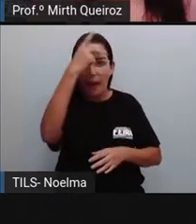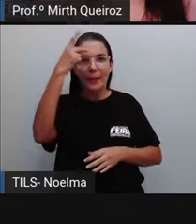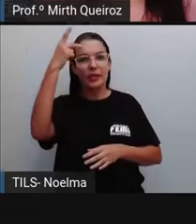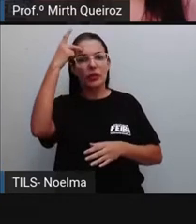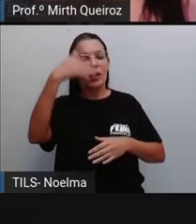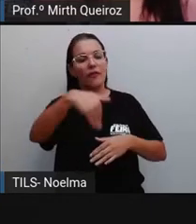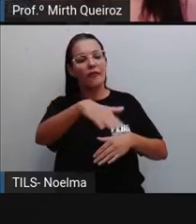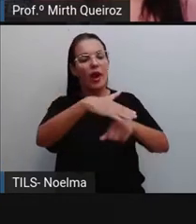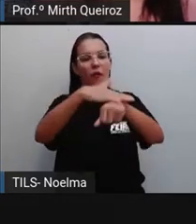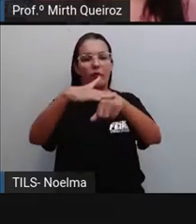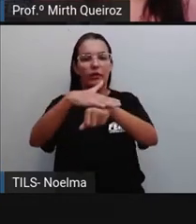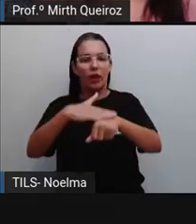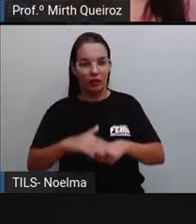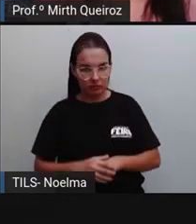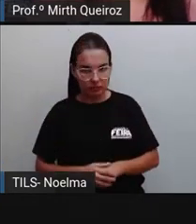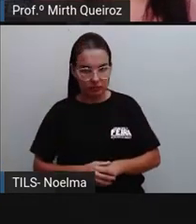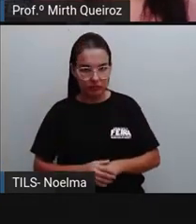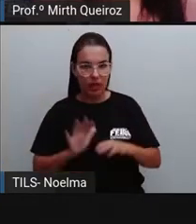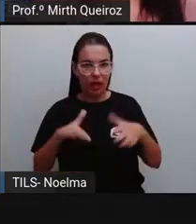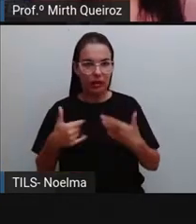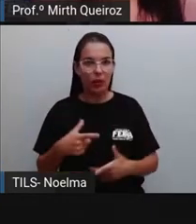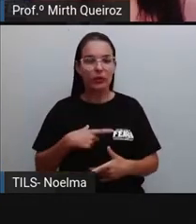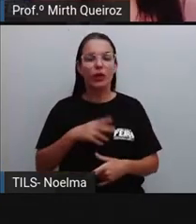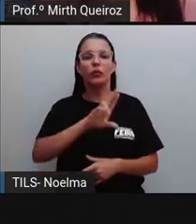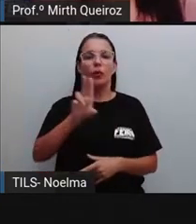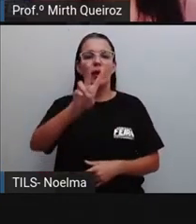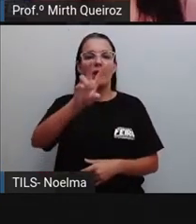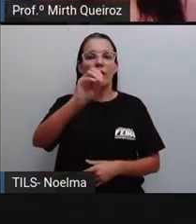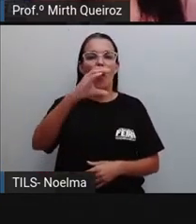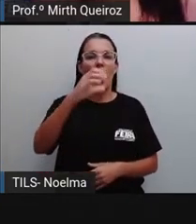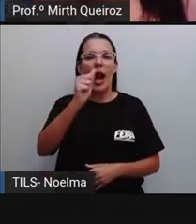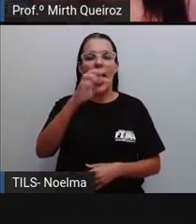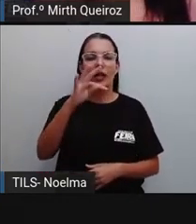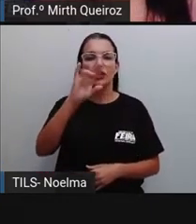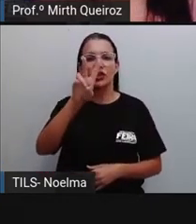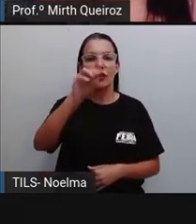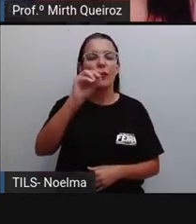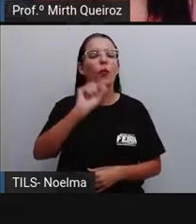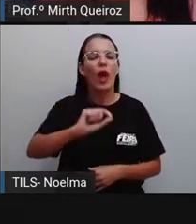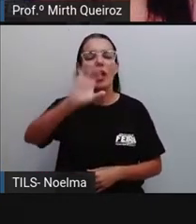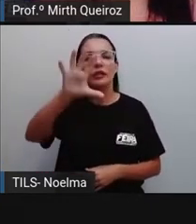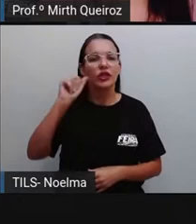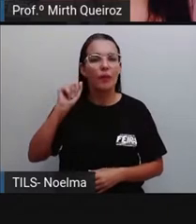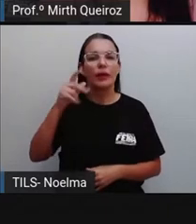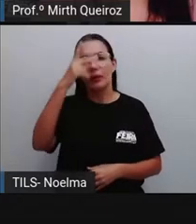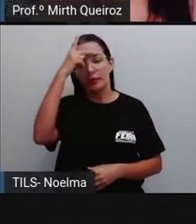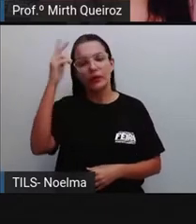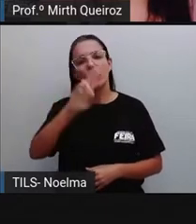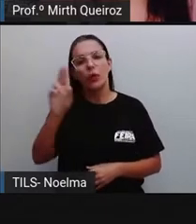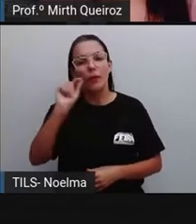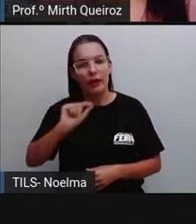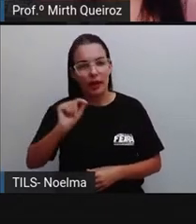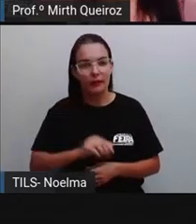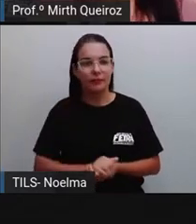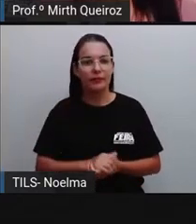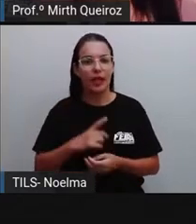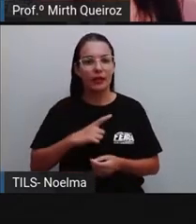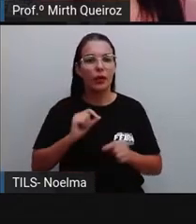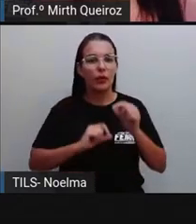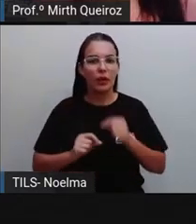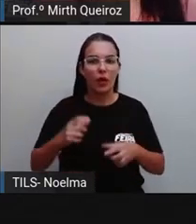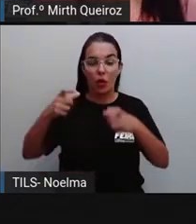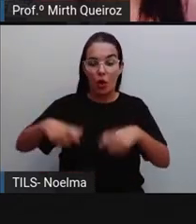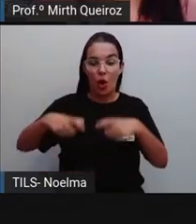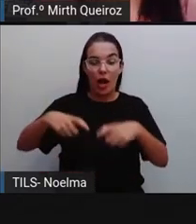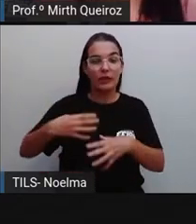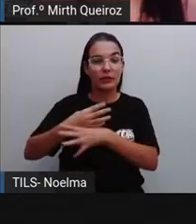comunicação. E aí, a gente tem a seguir um trecho, né? Da data, onde a gente tem a data e o local, e também